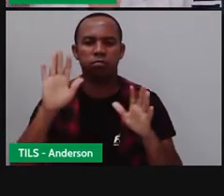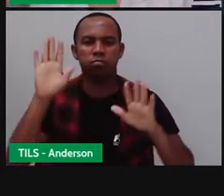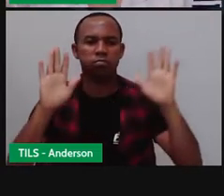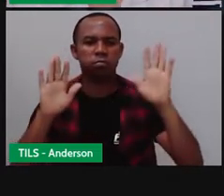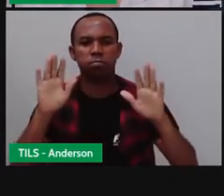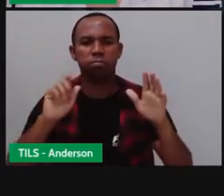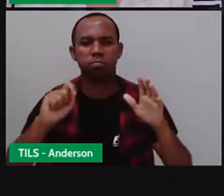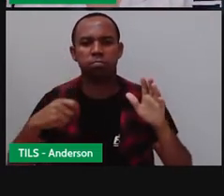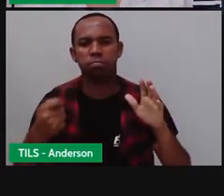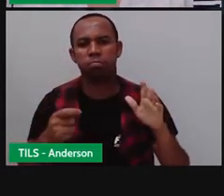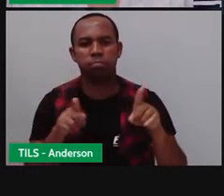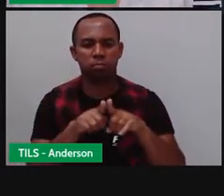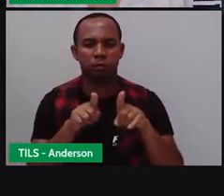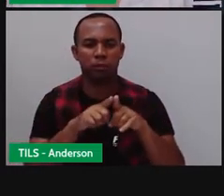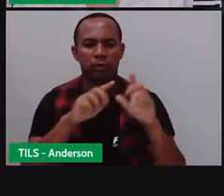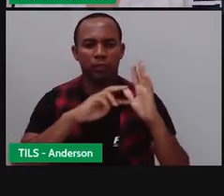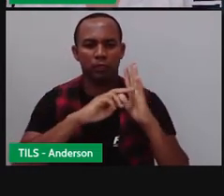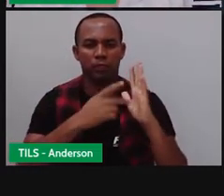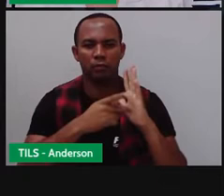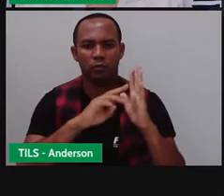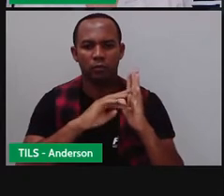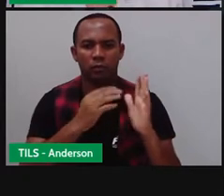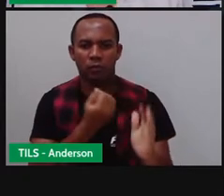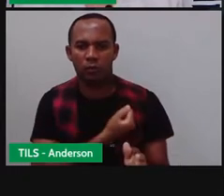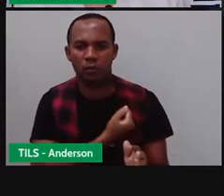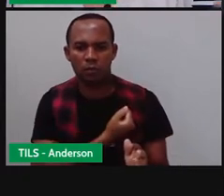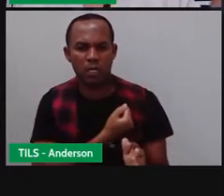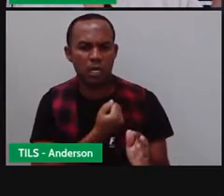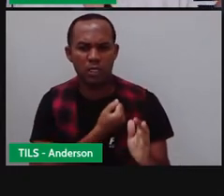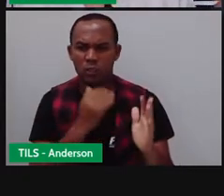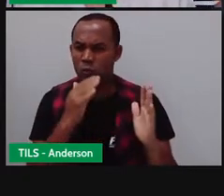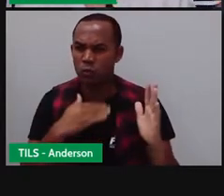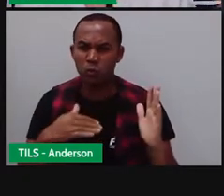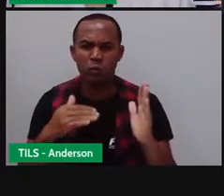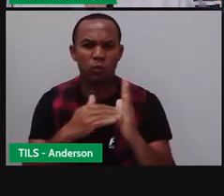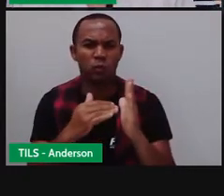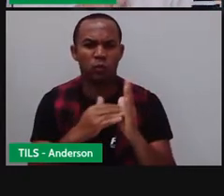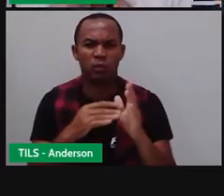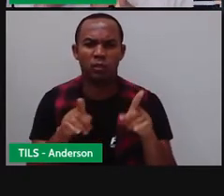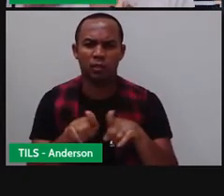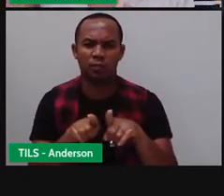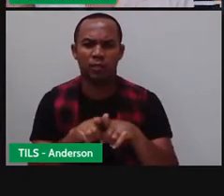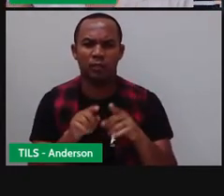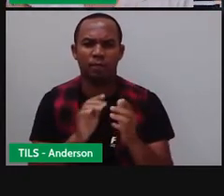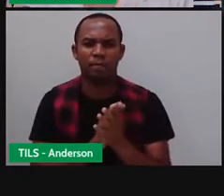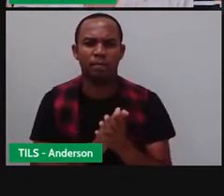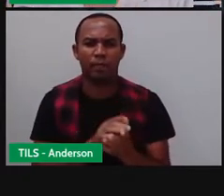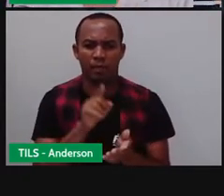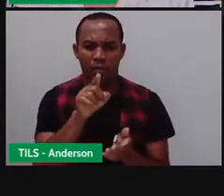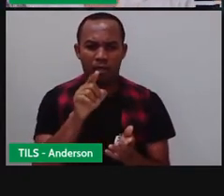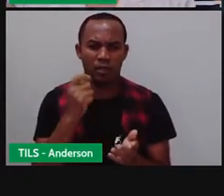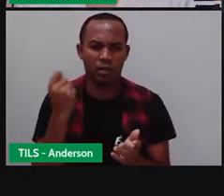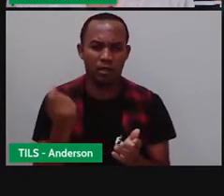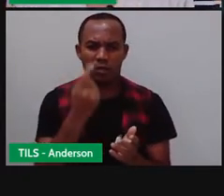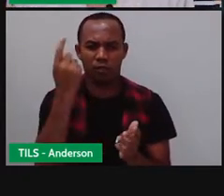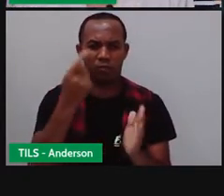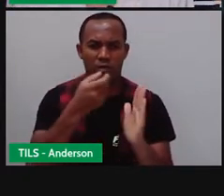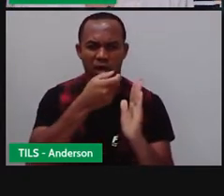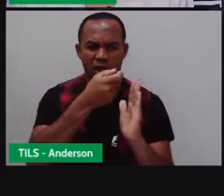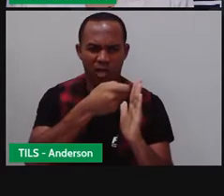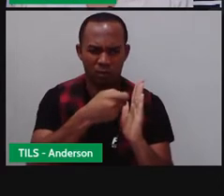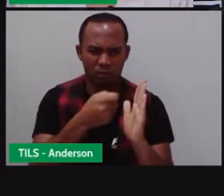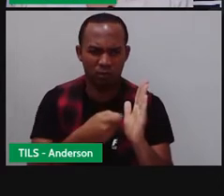a tradução aí pelo alfabeto. Tendo os numerais, tudo. Anderson, lá na torre dele, ele anotava a mensagem e